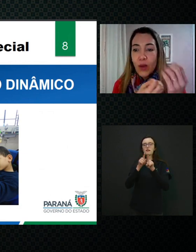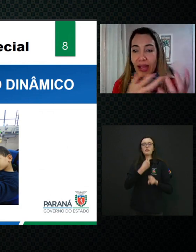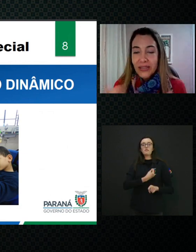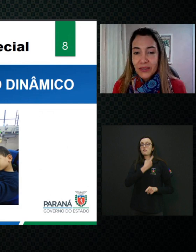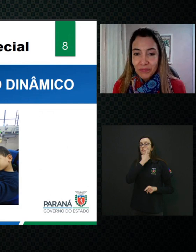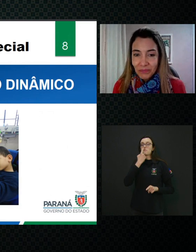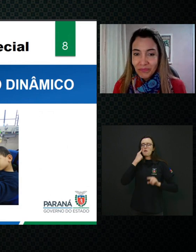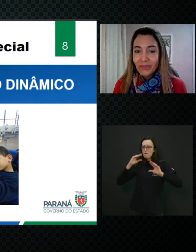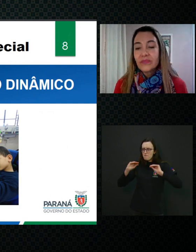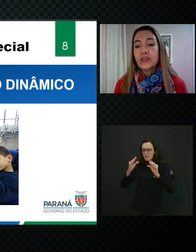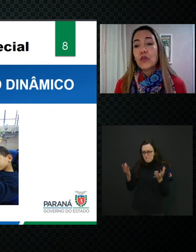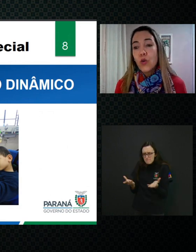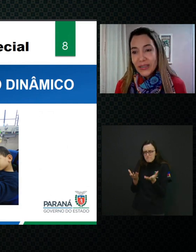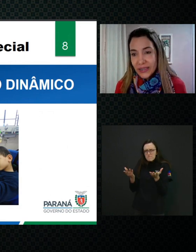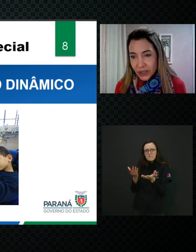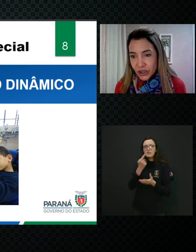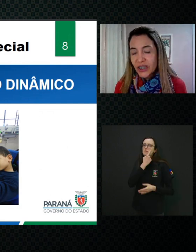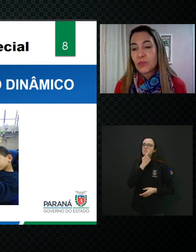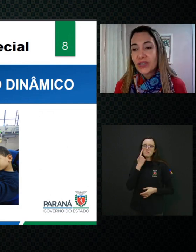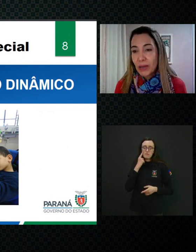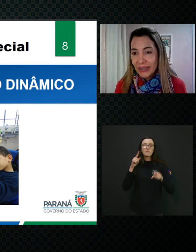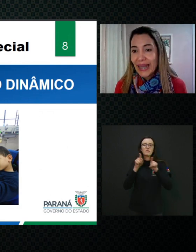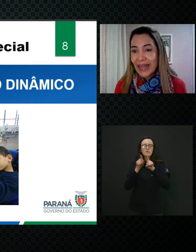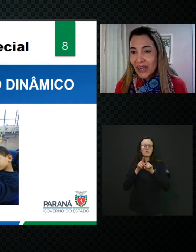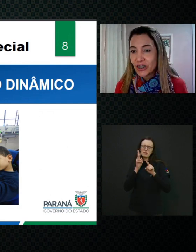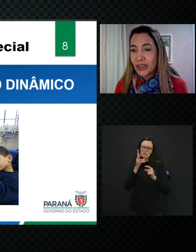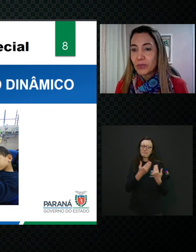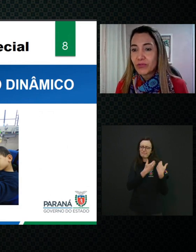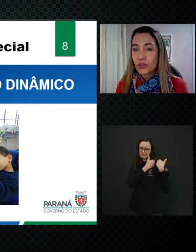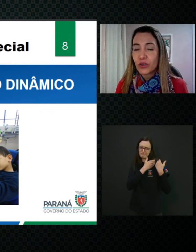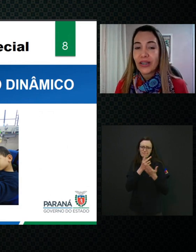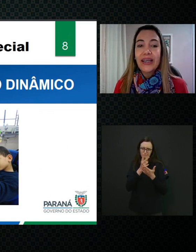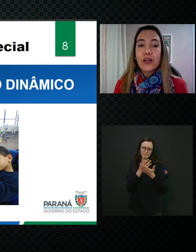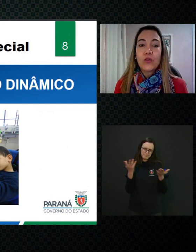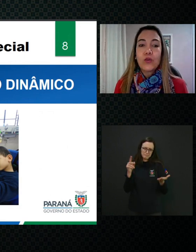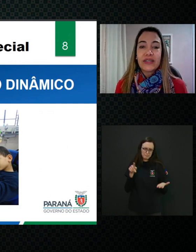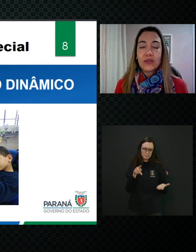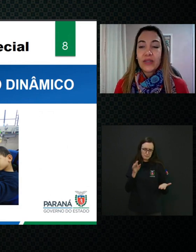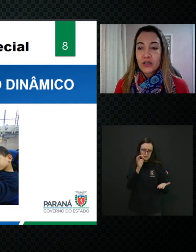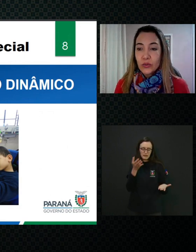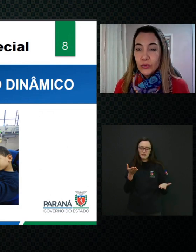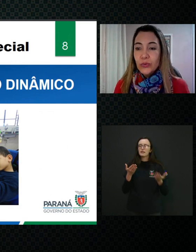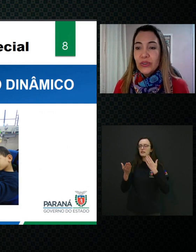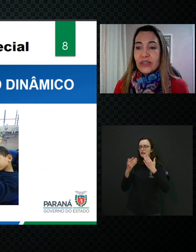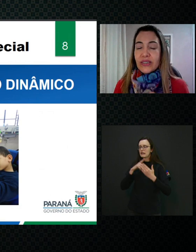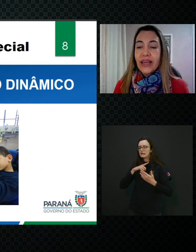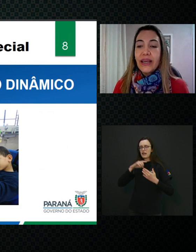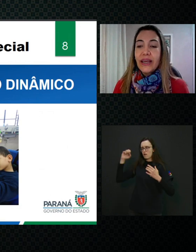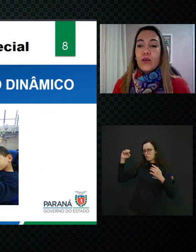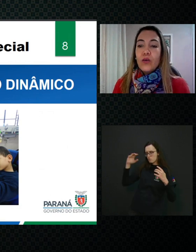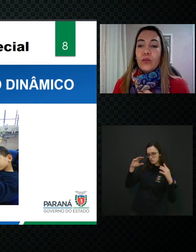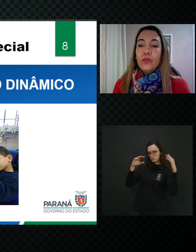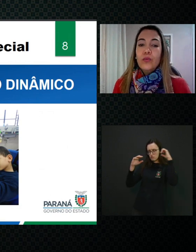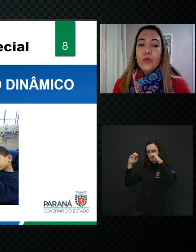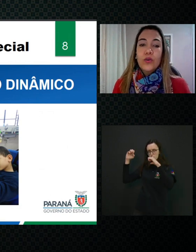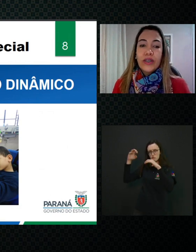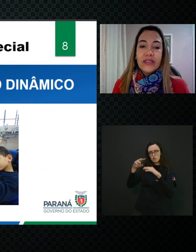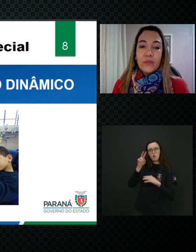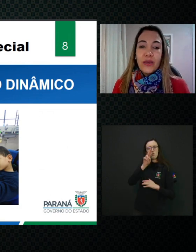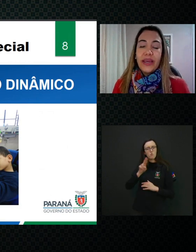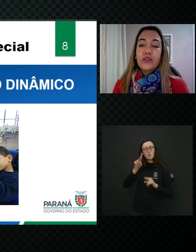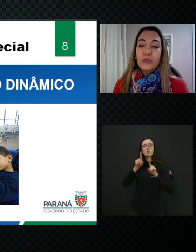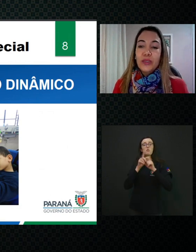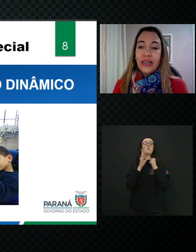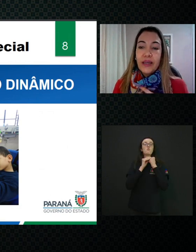visuais, com bastante responsabilidade, né, professor, com a questão das luzes, né, com o